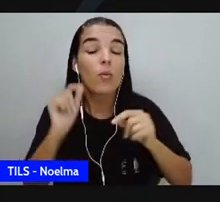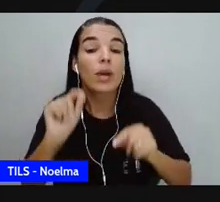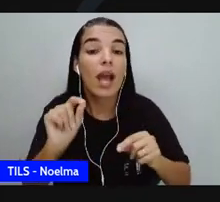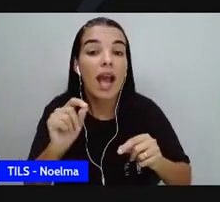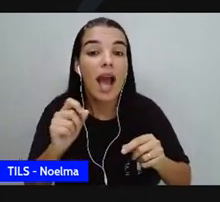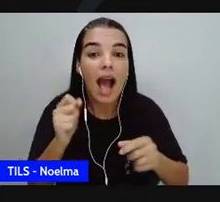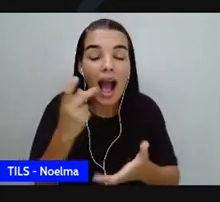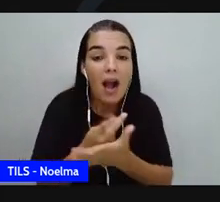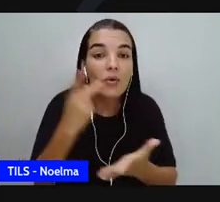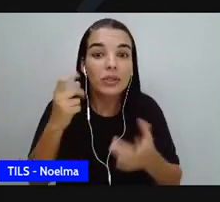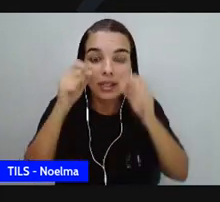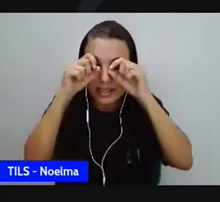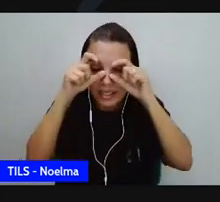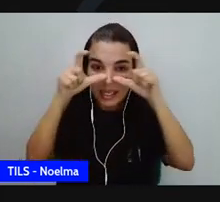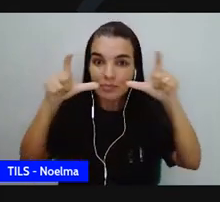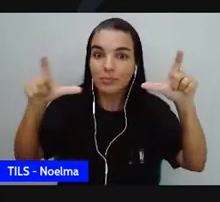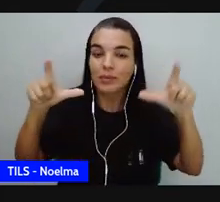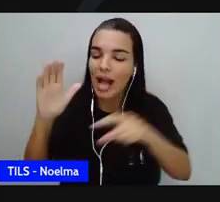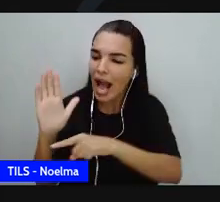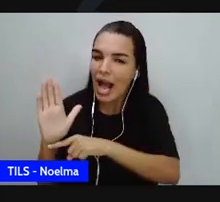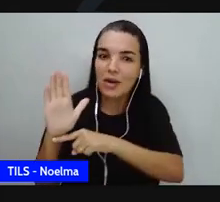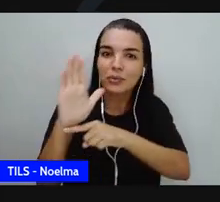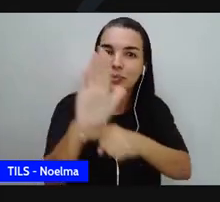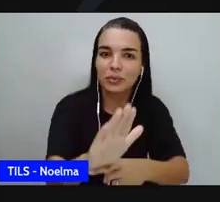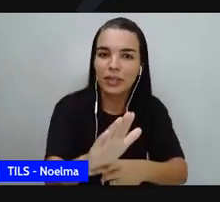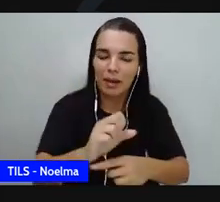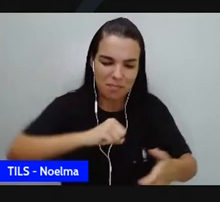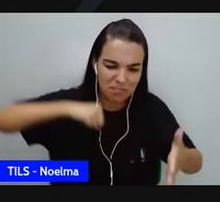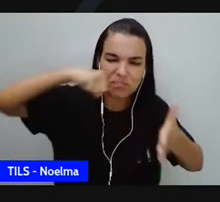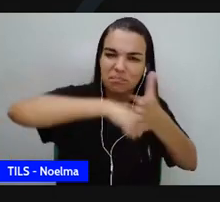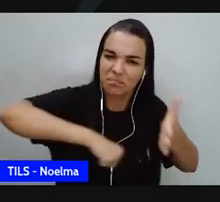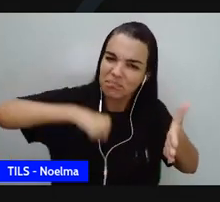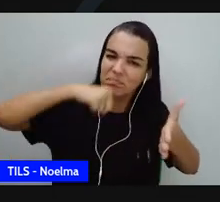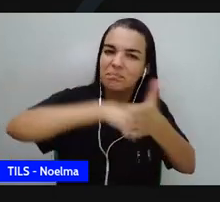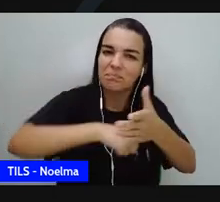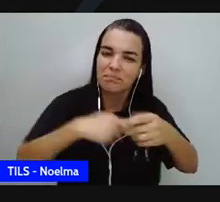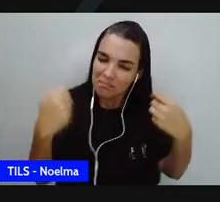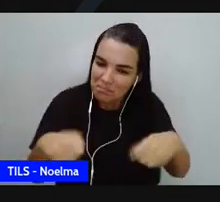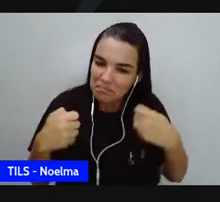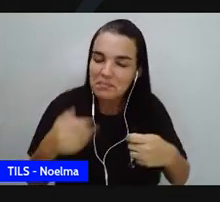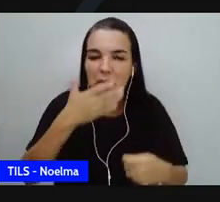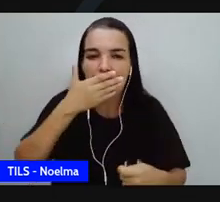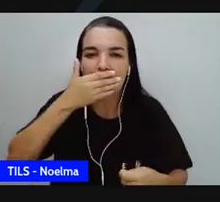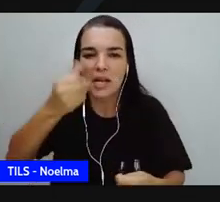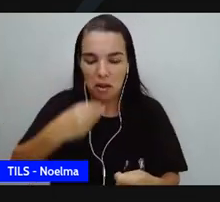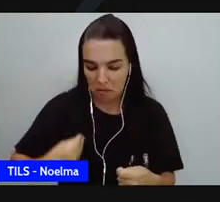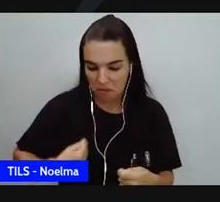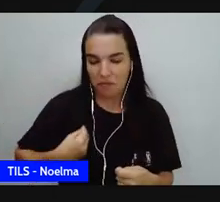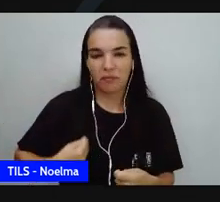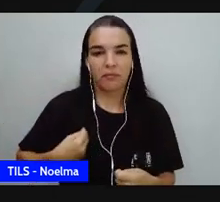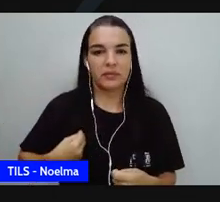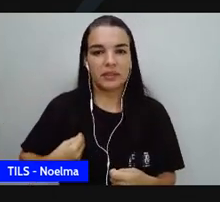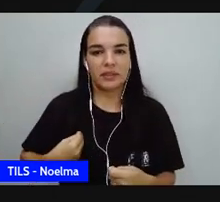alguém para ajudá-la a lutar por justiça, por melhores condições de vida, por melhores dias, por igualdade. isso